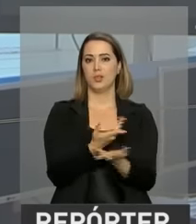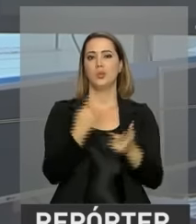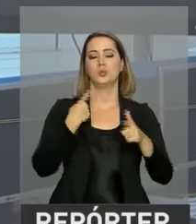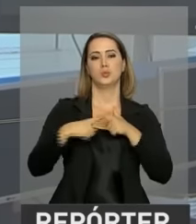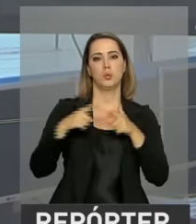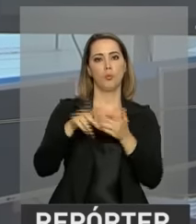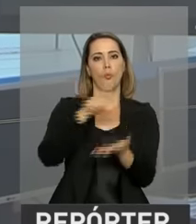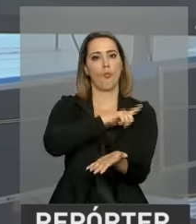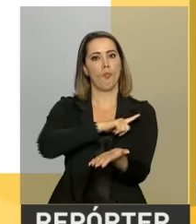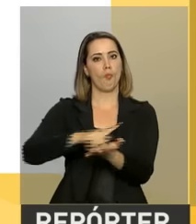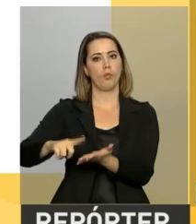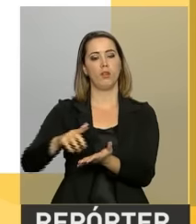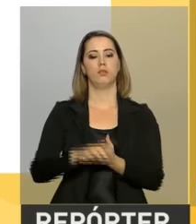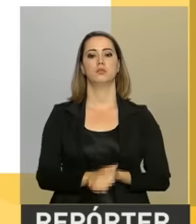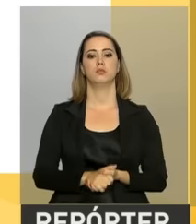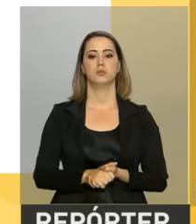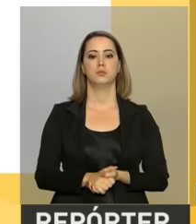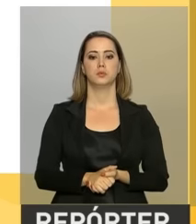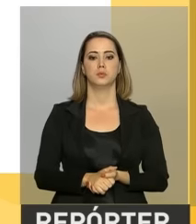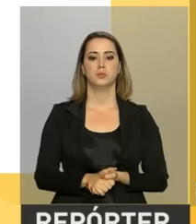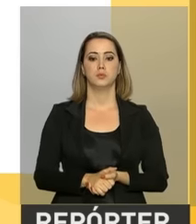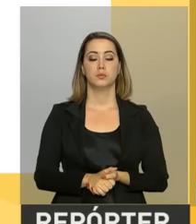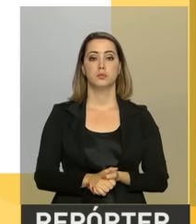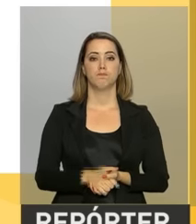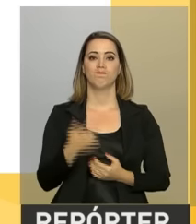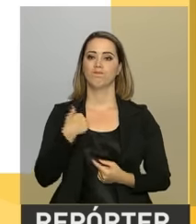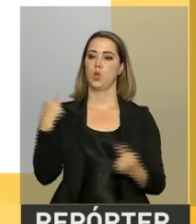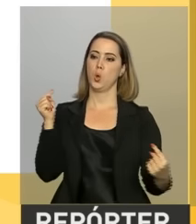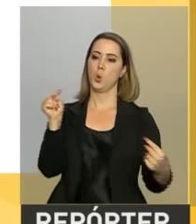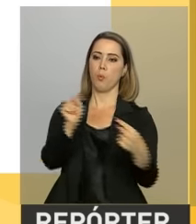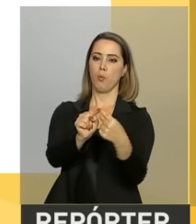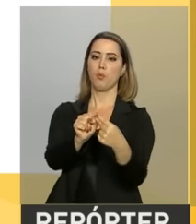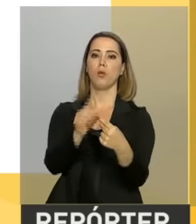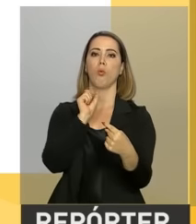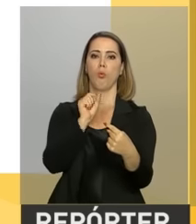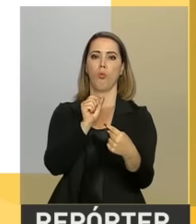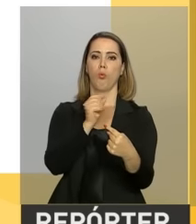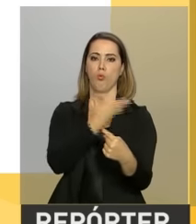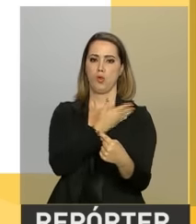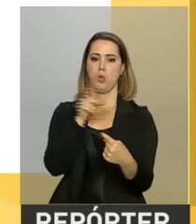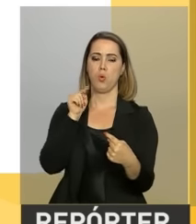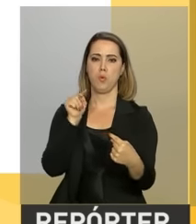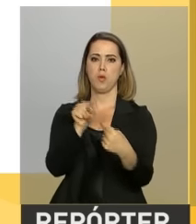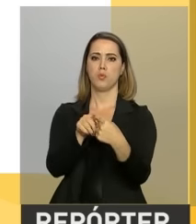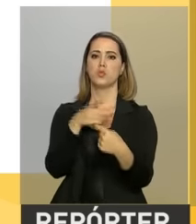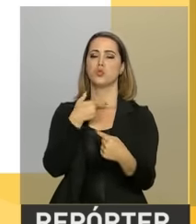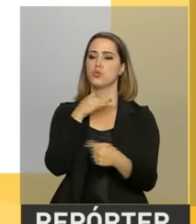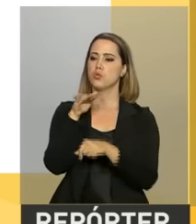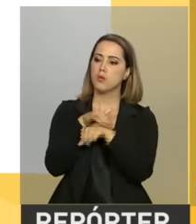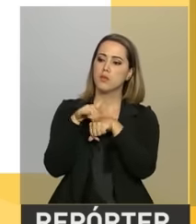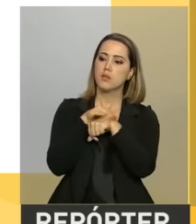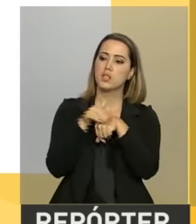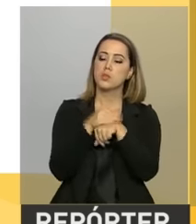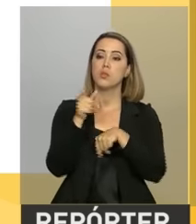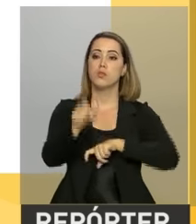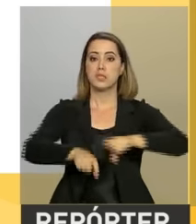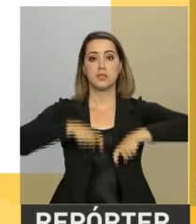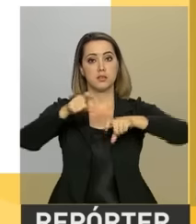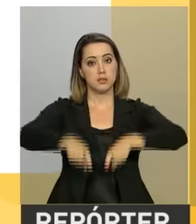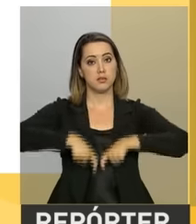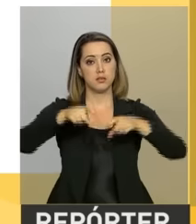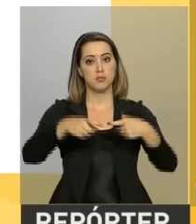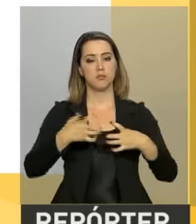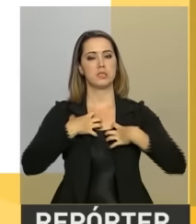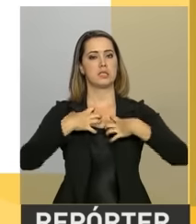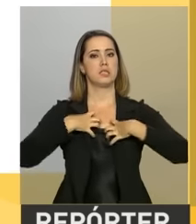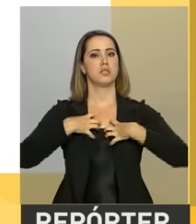forte seca. O meu objetivo é conversar com os produtores, sentir qual é a